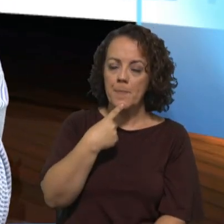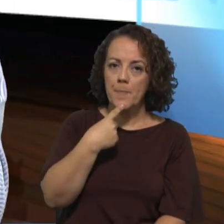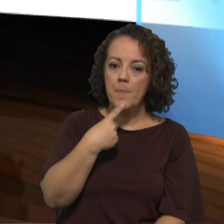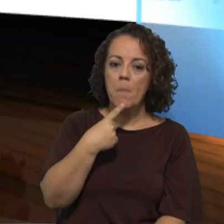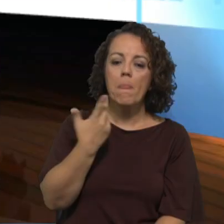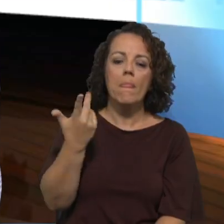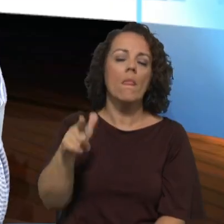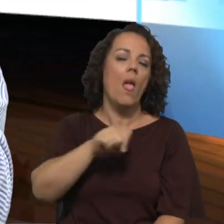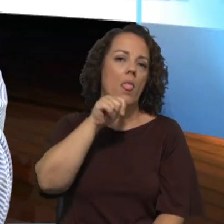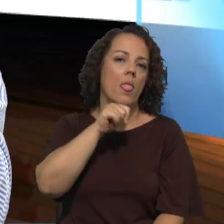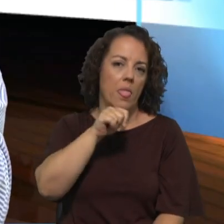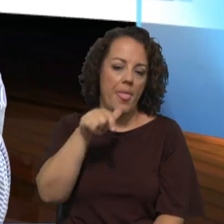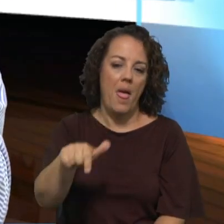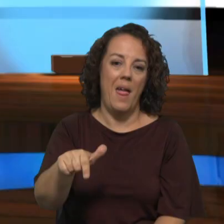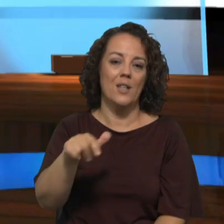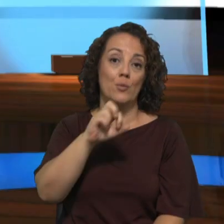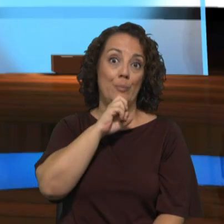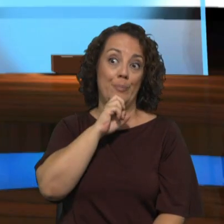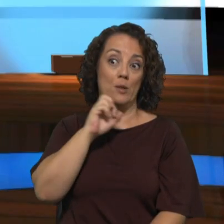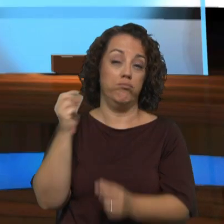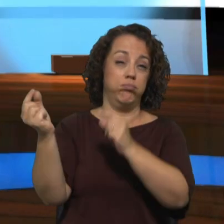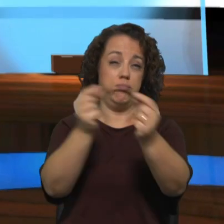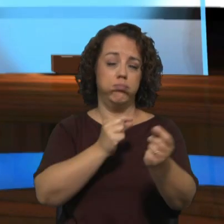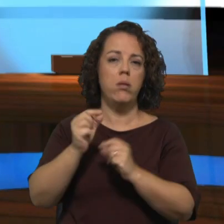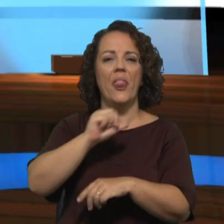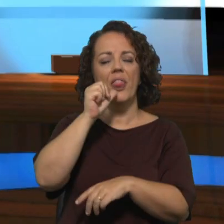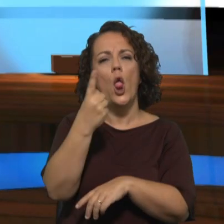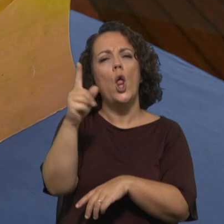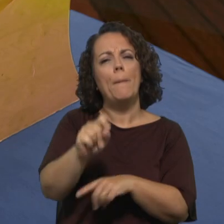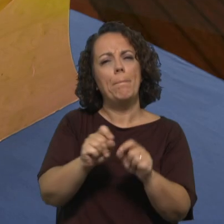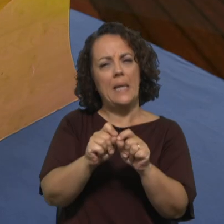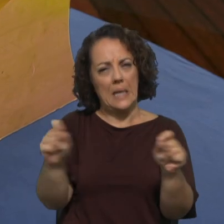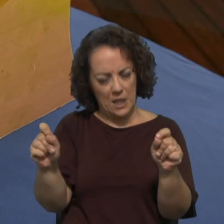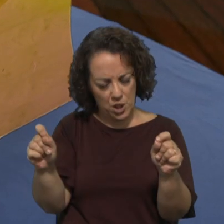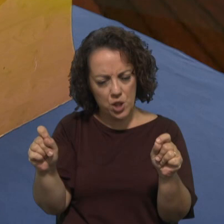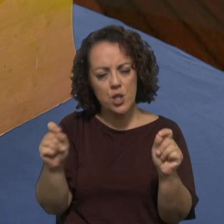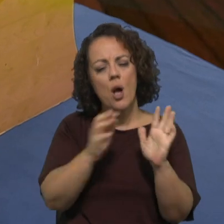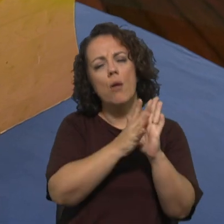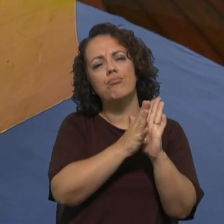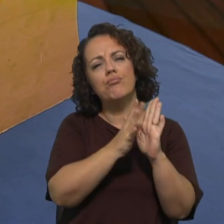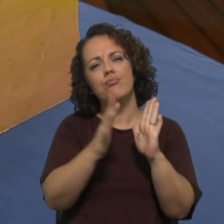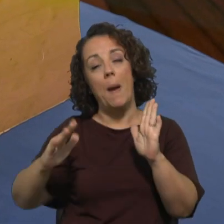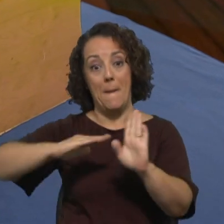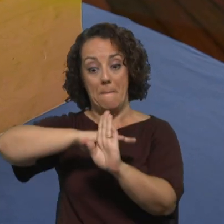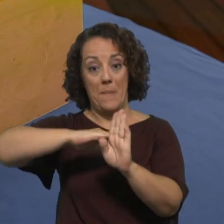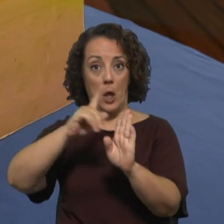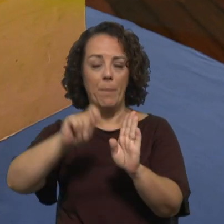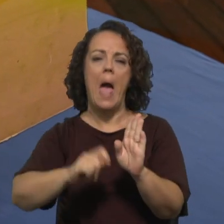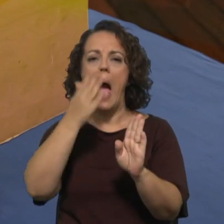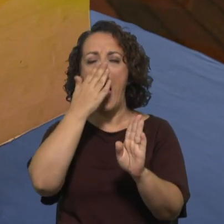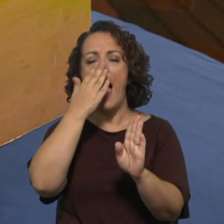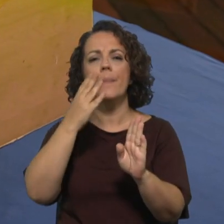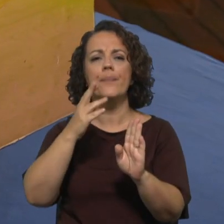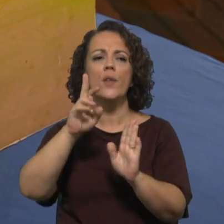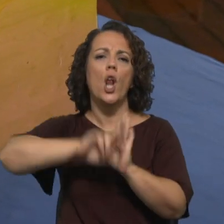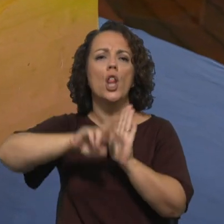normalmente um sínodo tem uma duração de um mês a meio do mês há um primeiro relatório de resumo de síntese